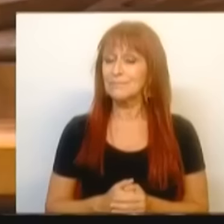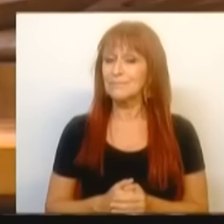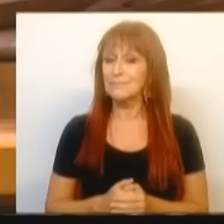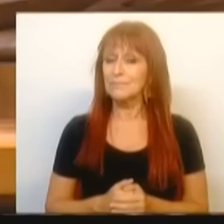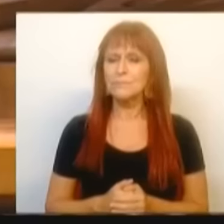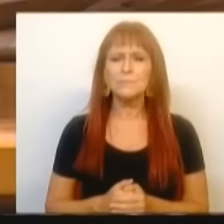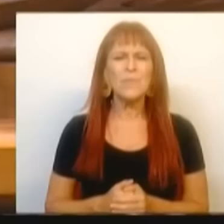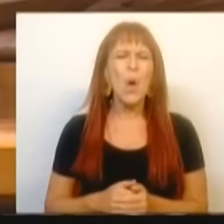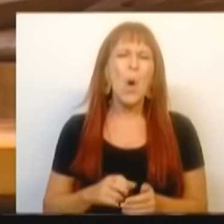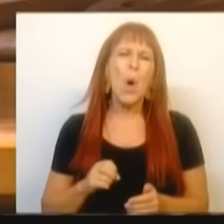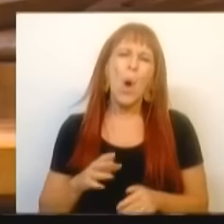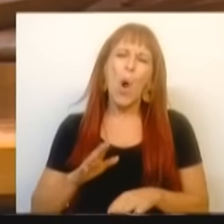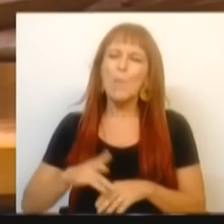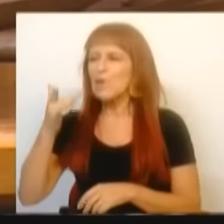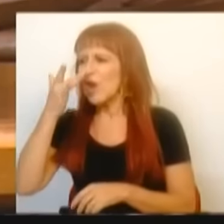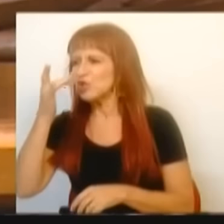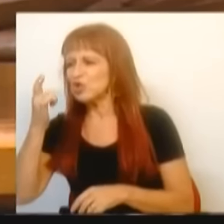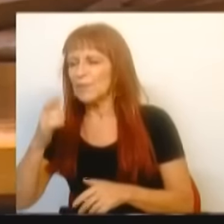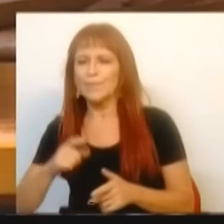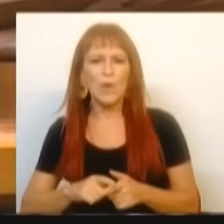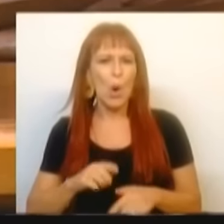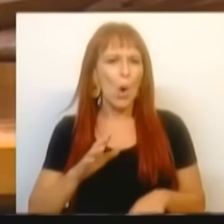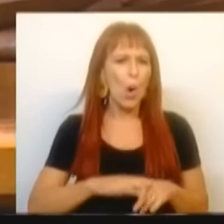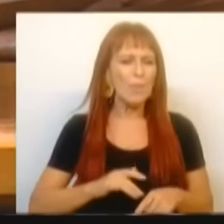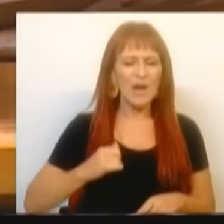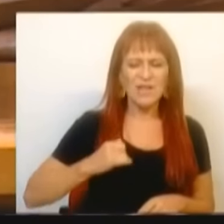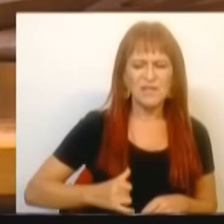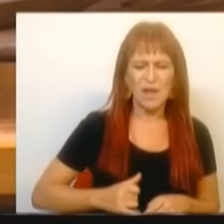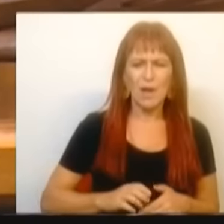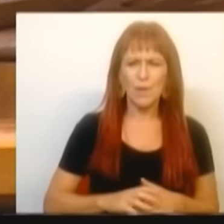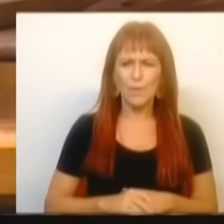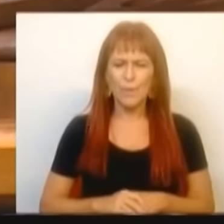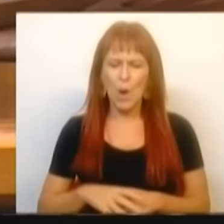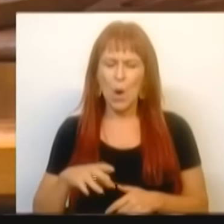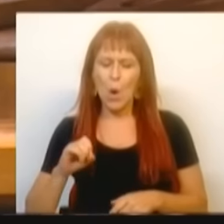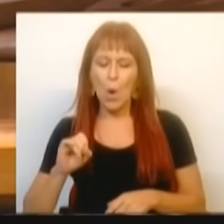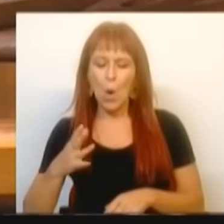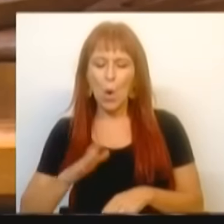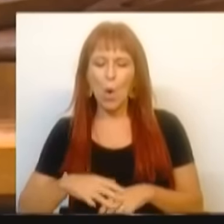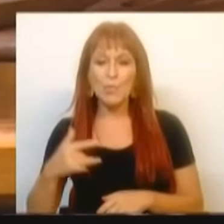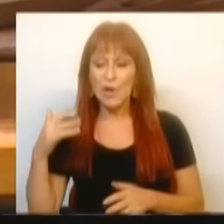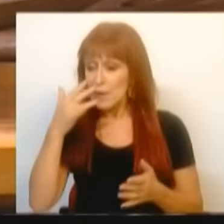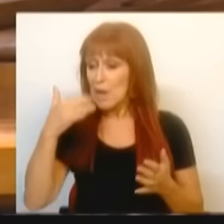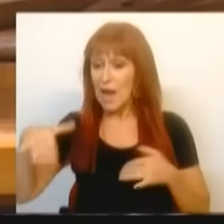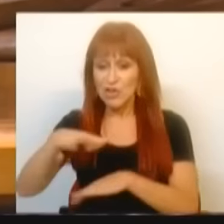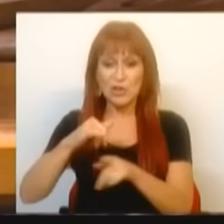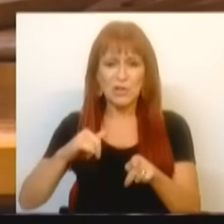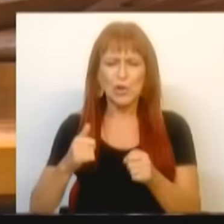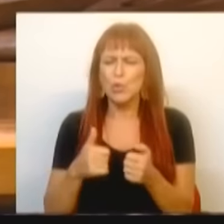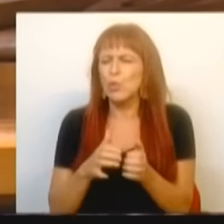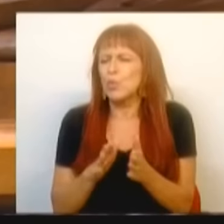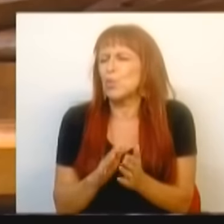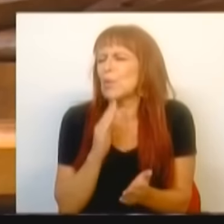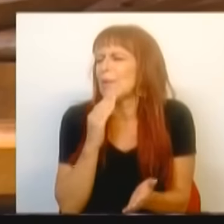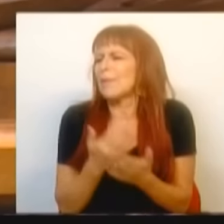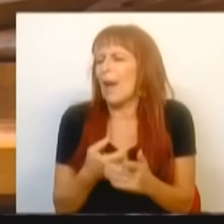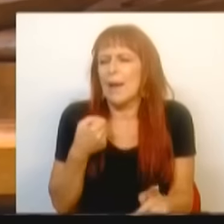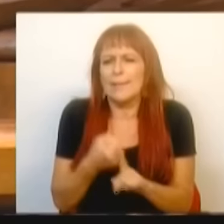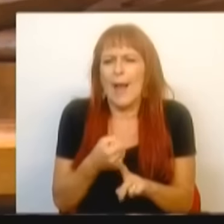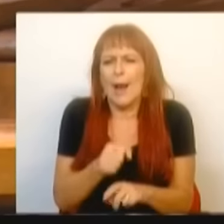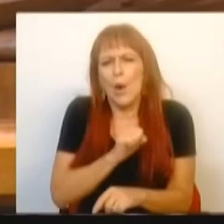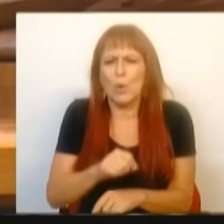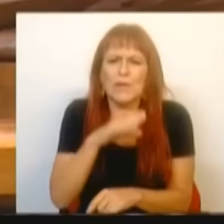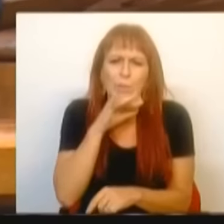Ou porque é negro, ou porque é cigano, ou porque é imigrante, tudo serve para atacar a polícia.